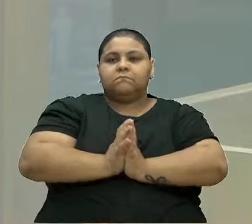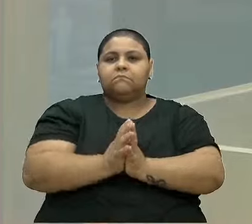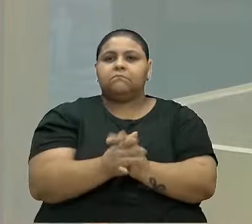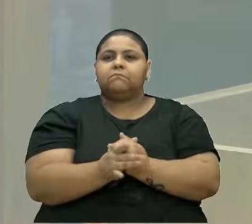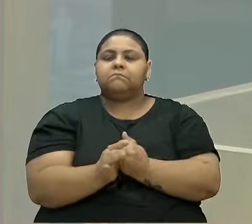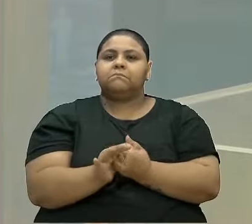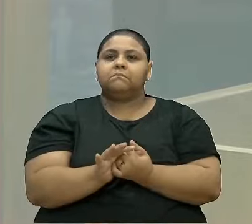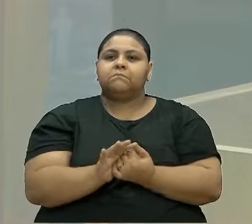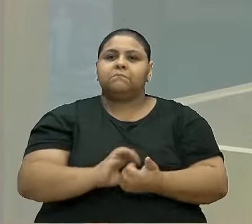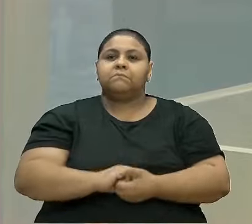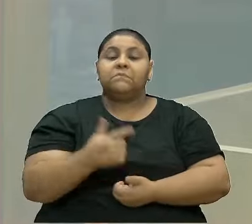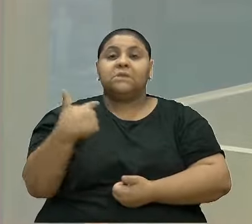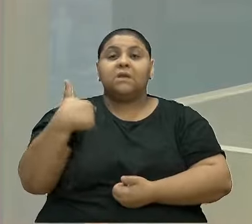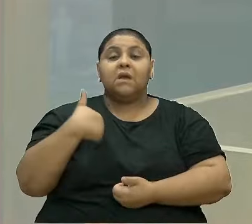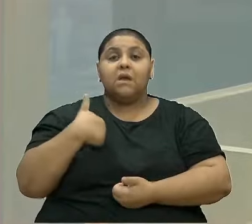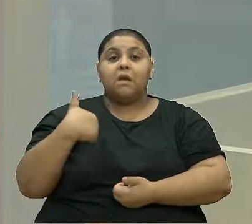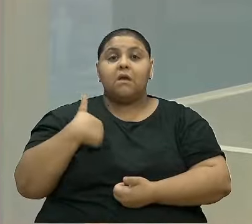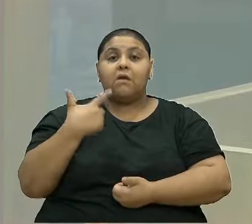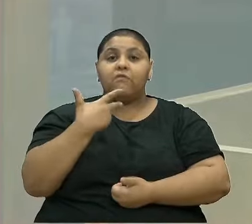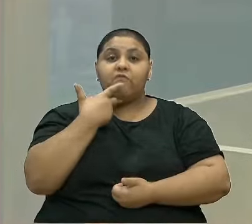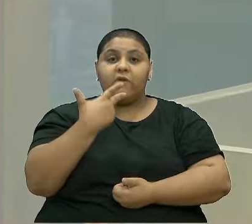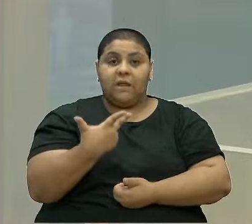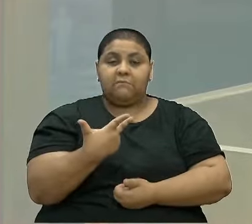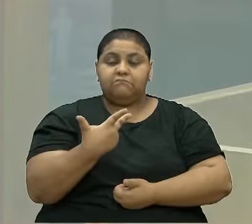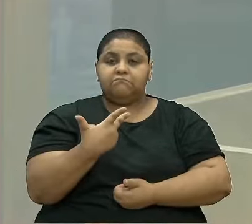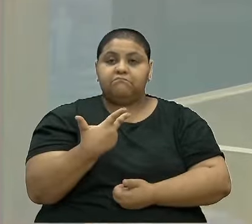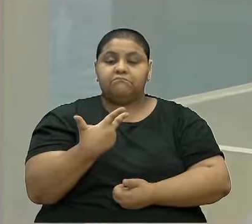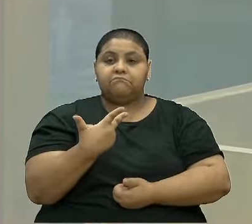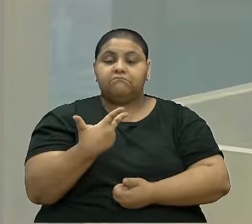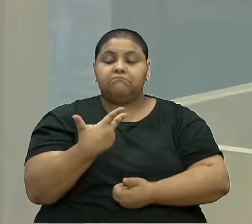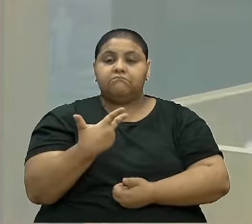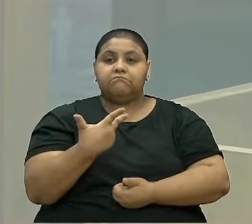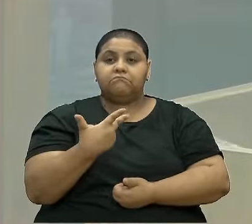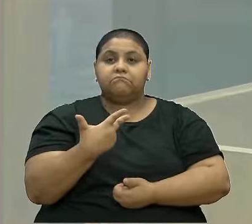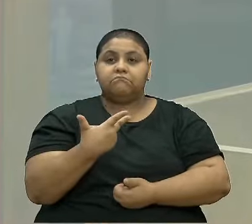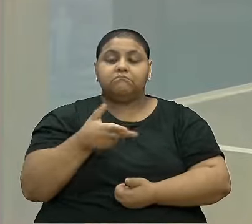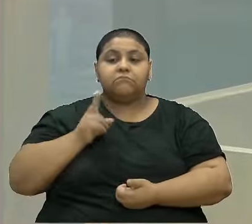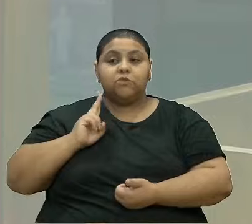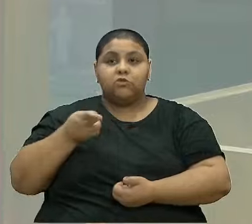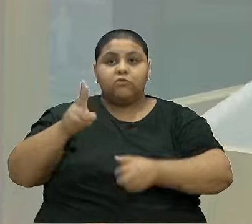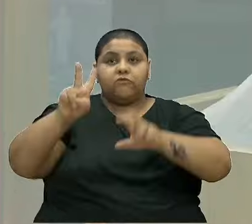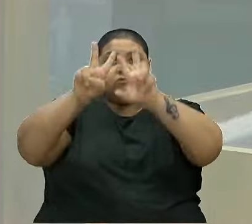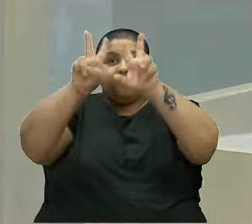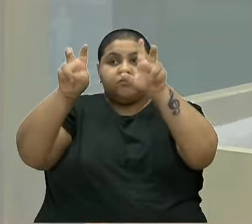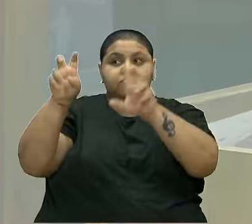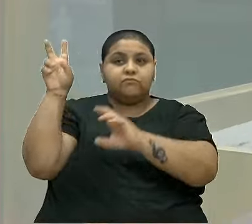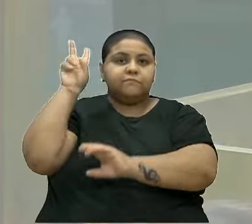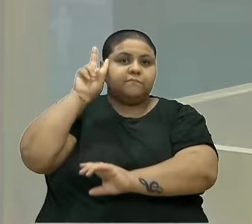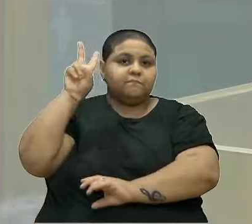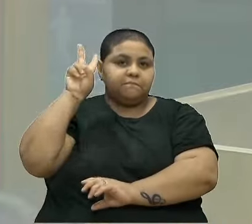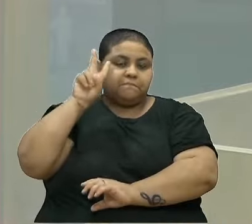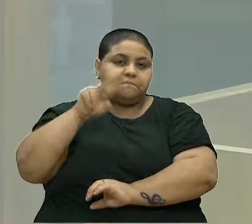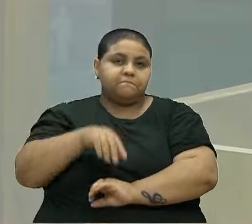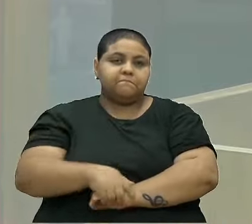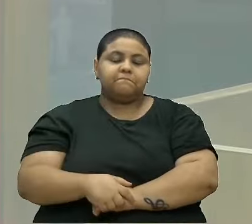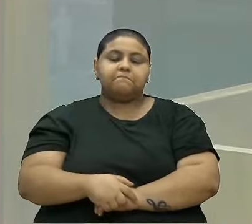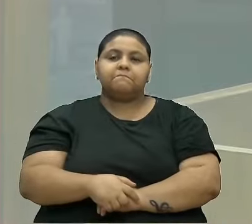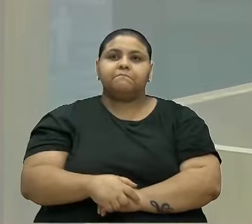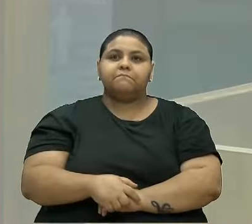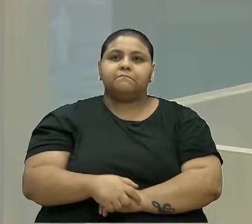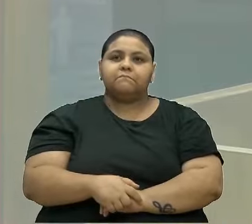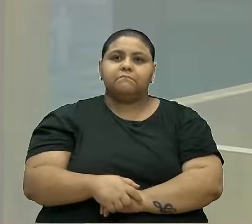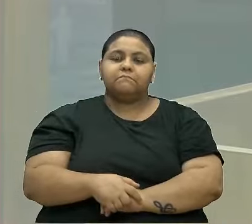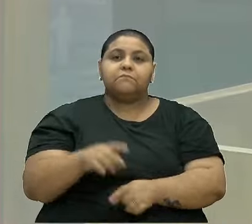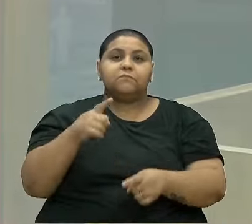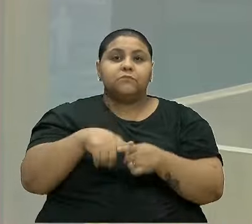Eu resolvi fazer essa fala e vou seguir no tema da história. Vou seguir no tema da história